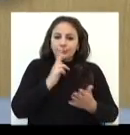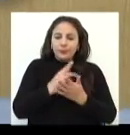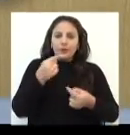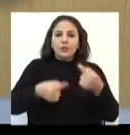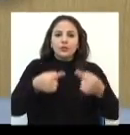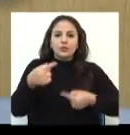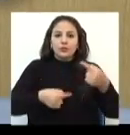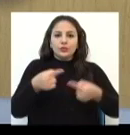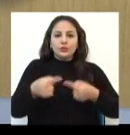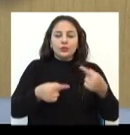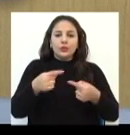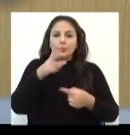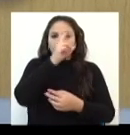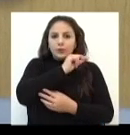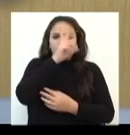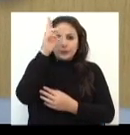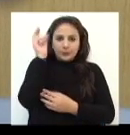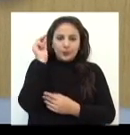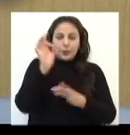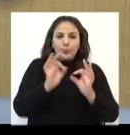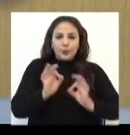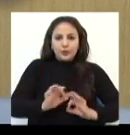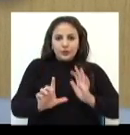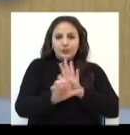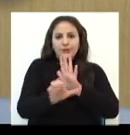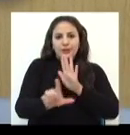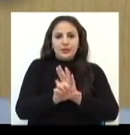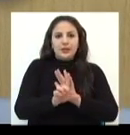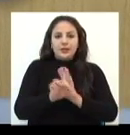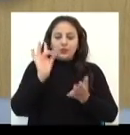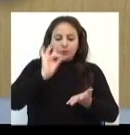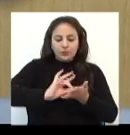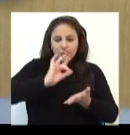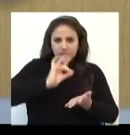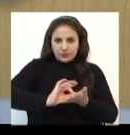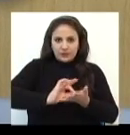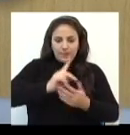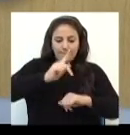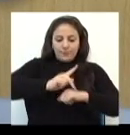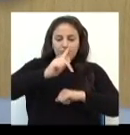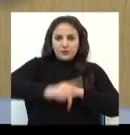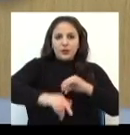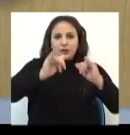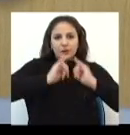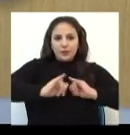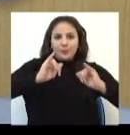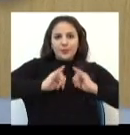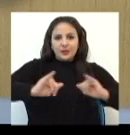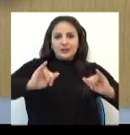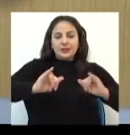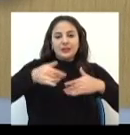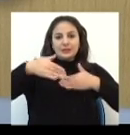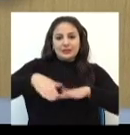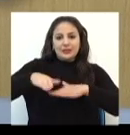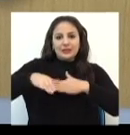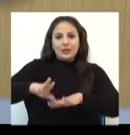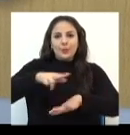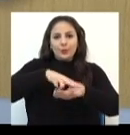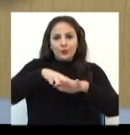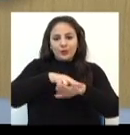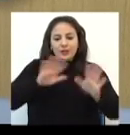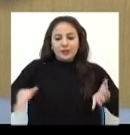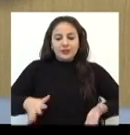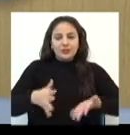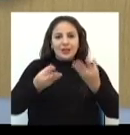tramitando no Parlamento Municipal o projeto de lei que institui em passo fundo a campanha Setembro Verde para